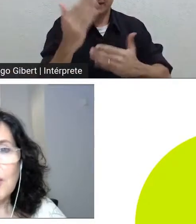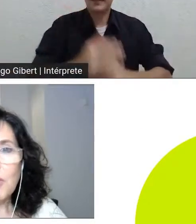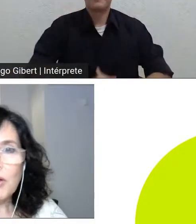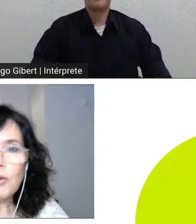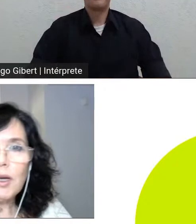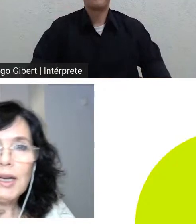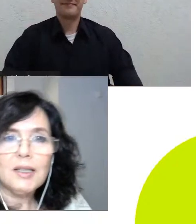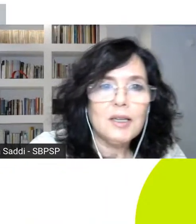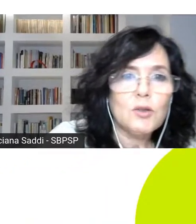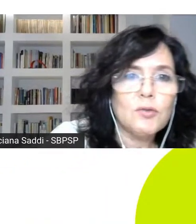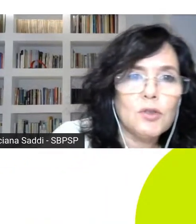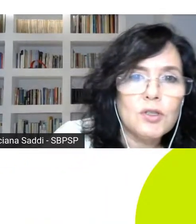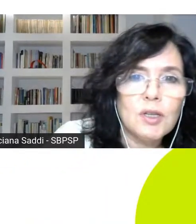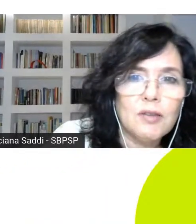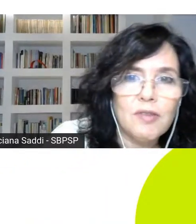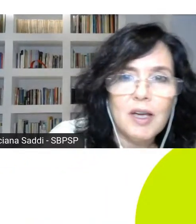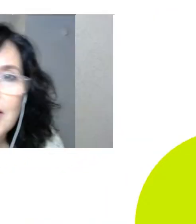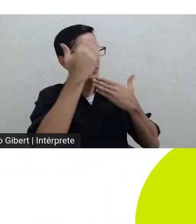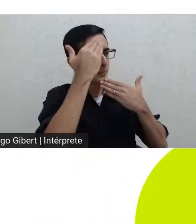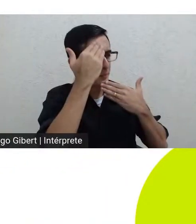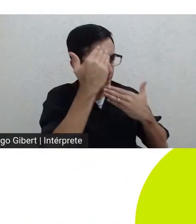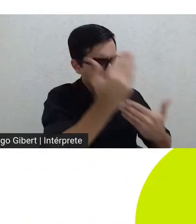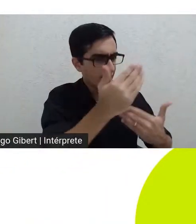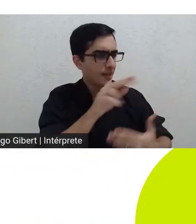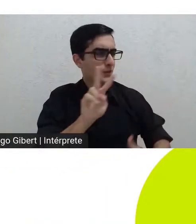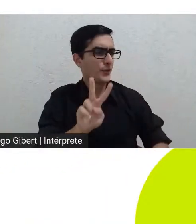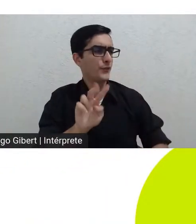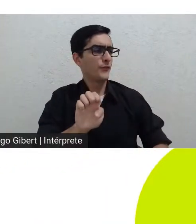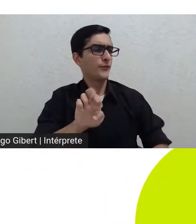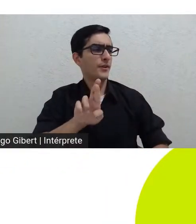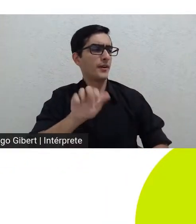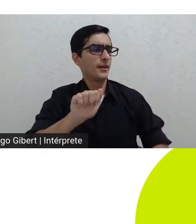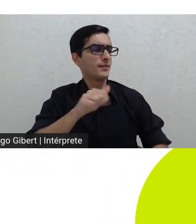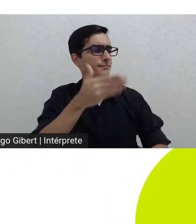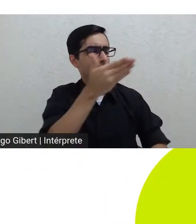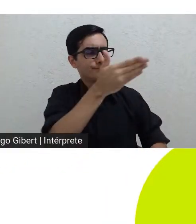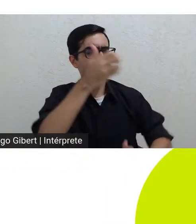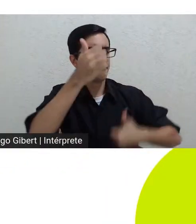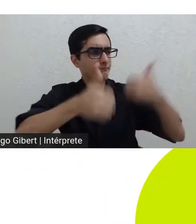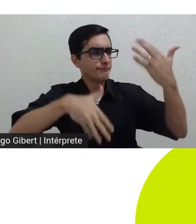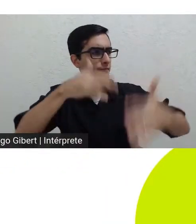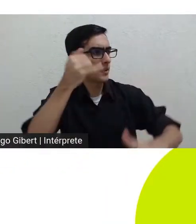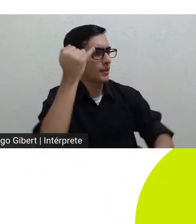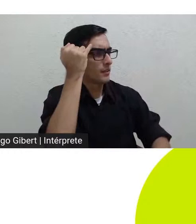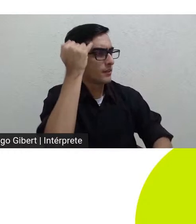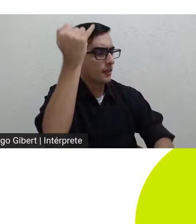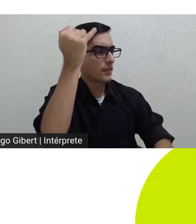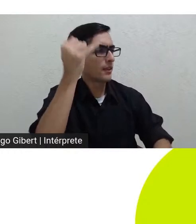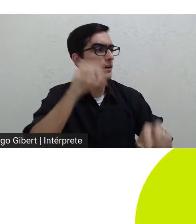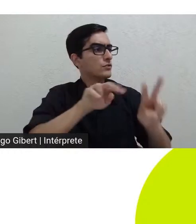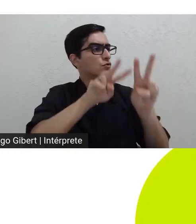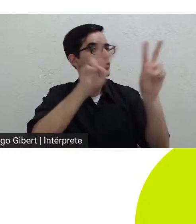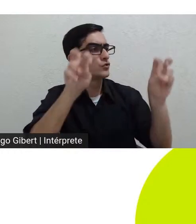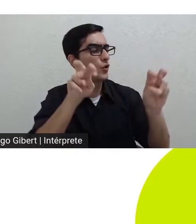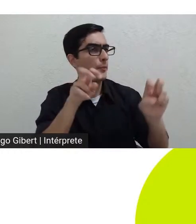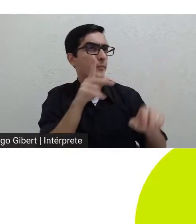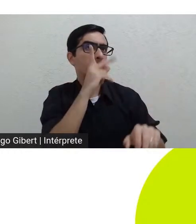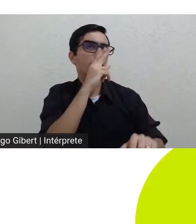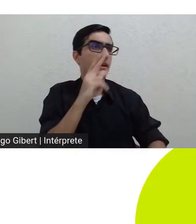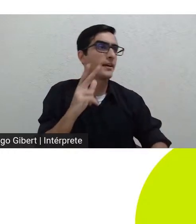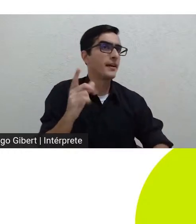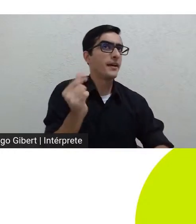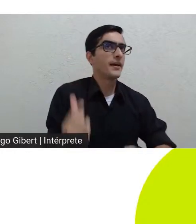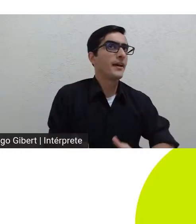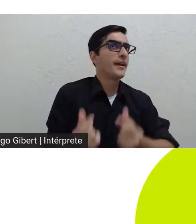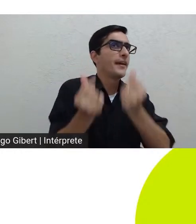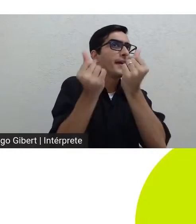eu que agradeço você Vera trazendo essa ideia tão bonita da riqueza simbólica que